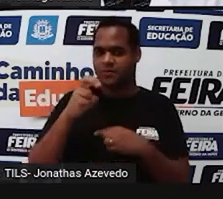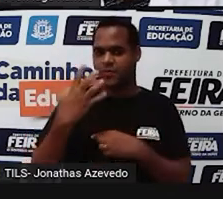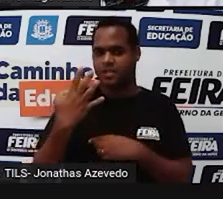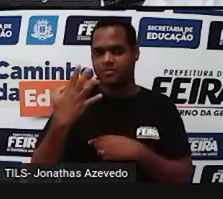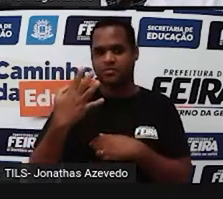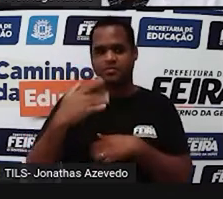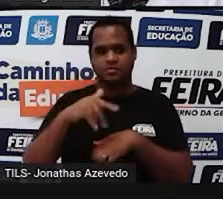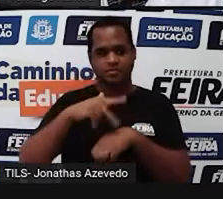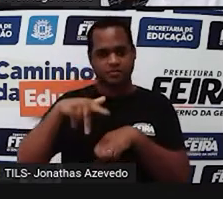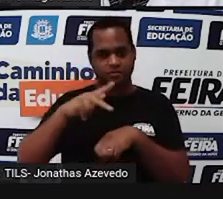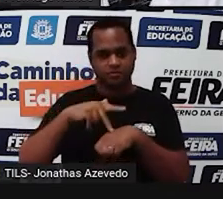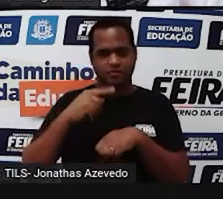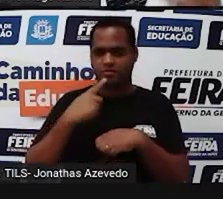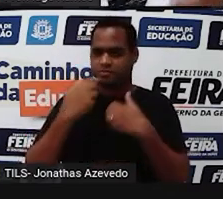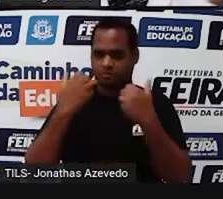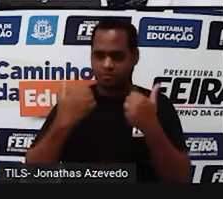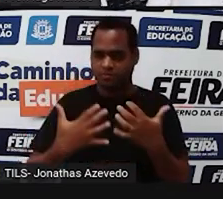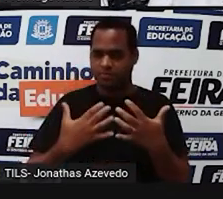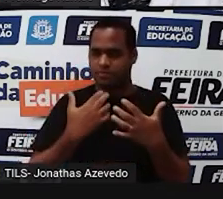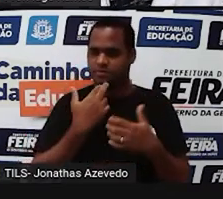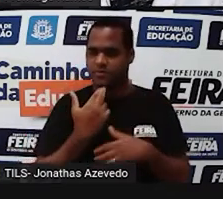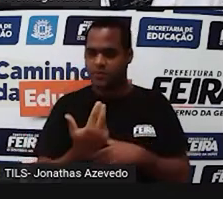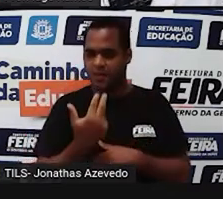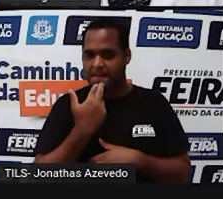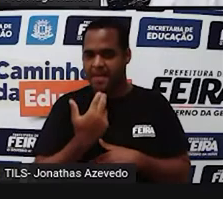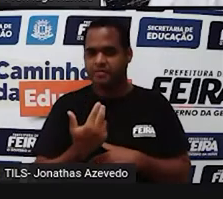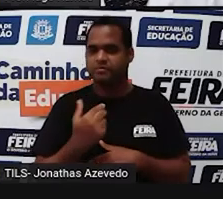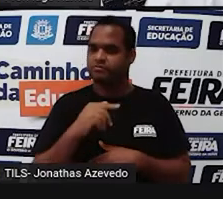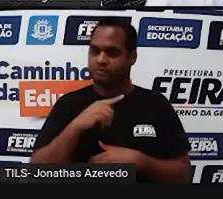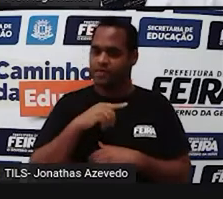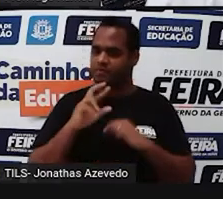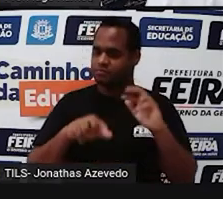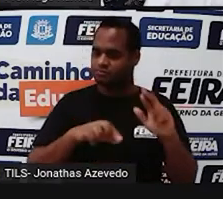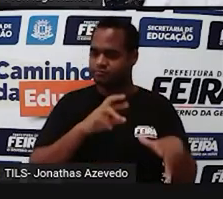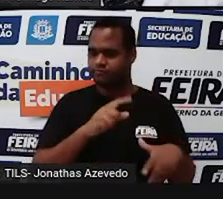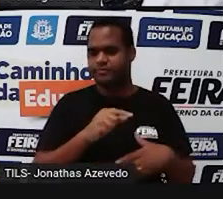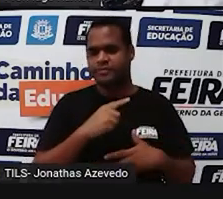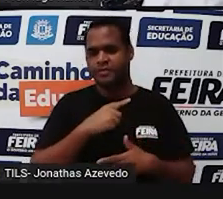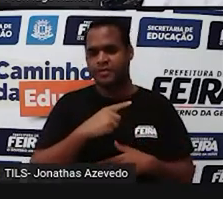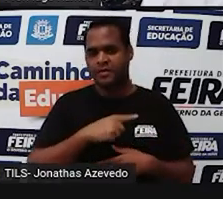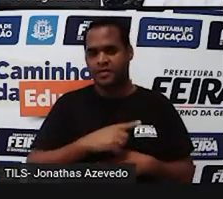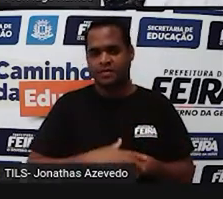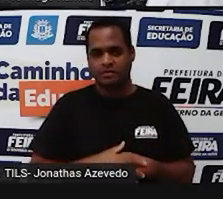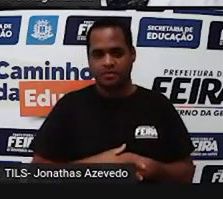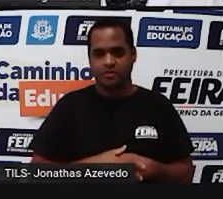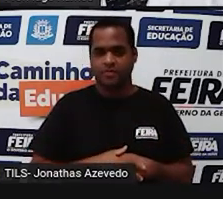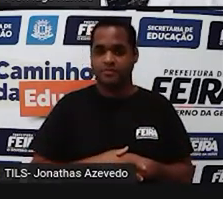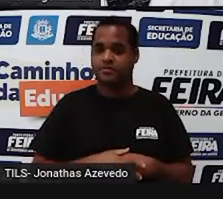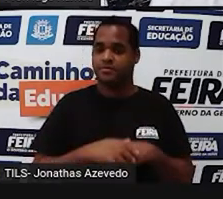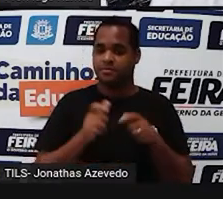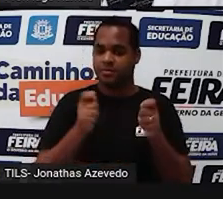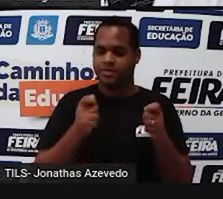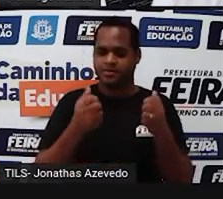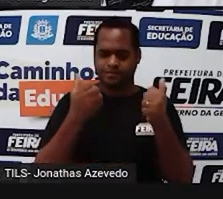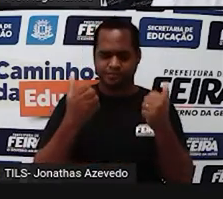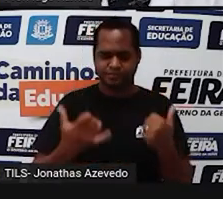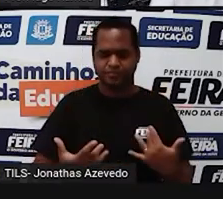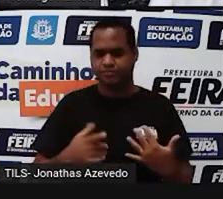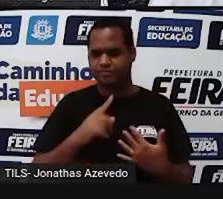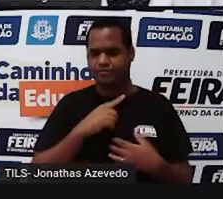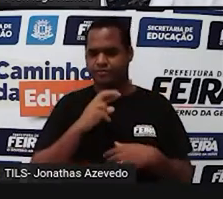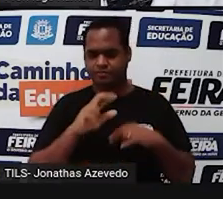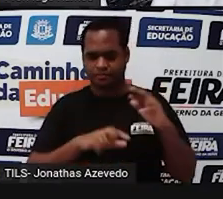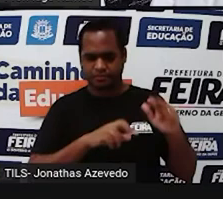que falam o meu idioma, o seu idioma, né? Claro que bem possível que o sotaque lá